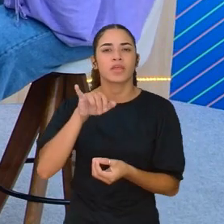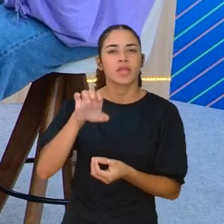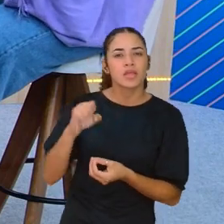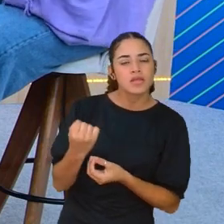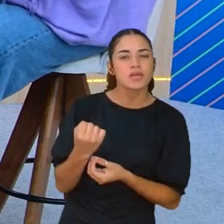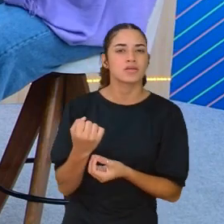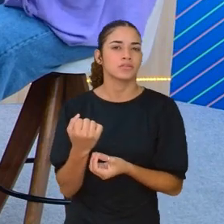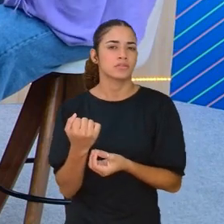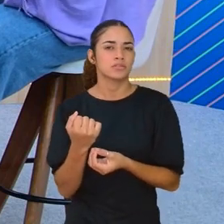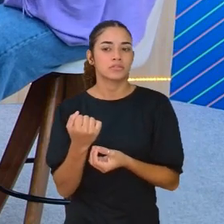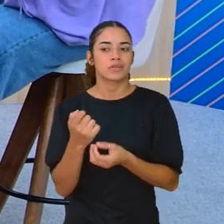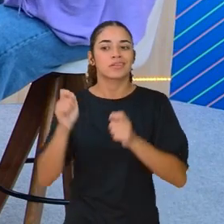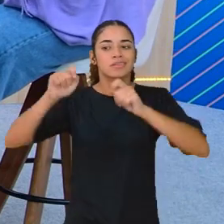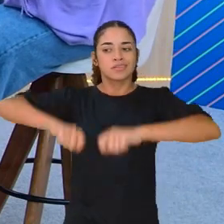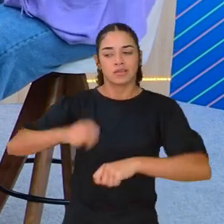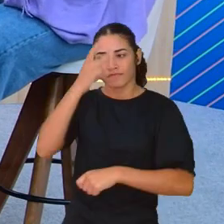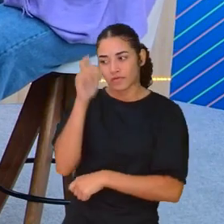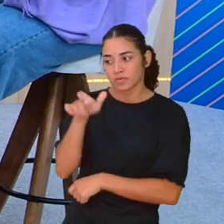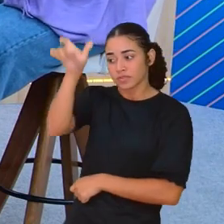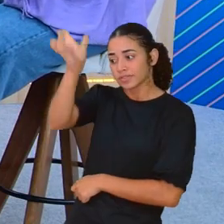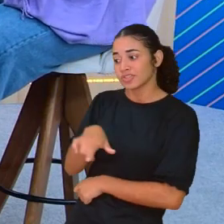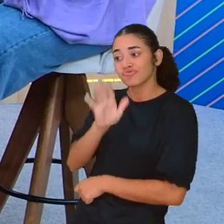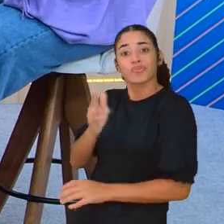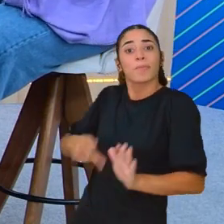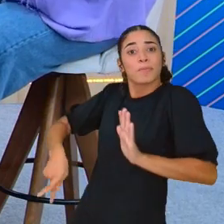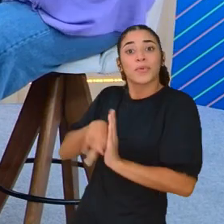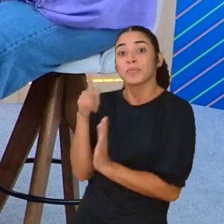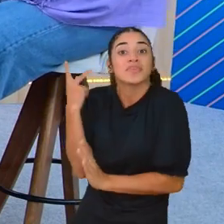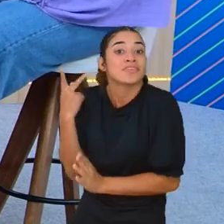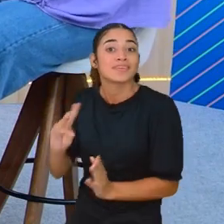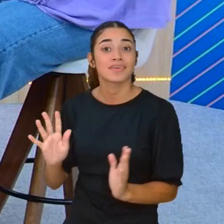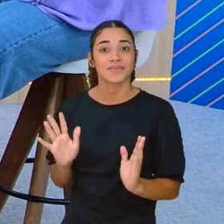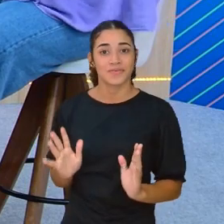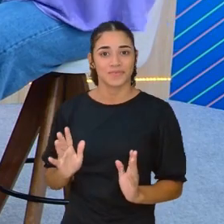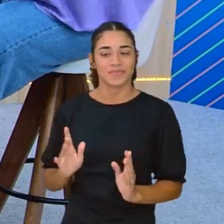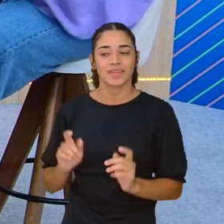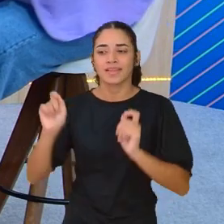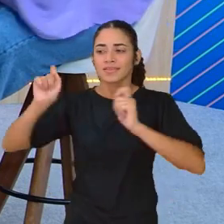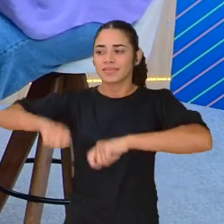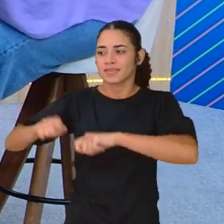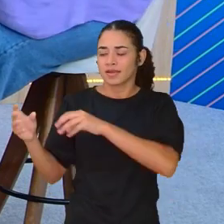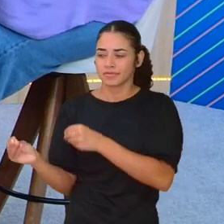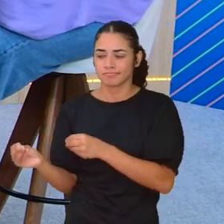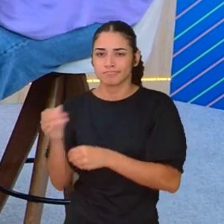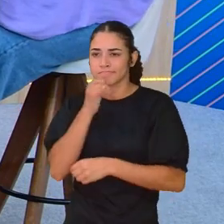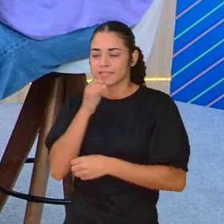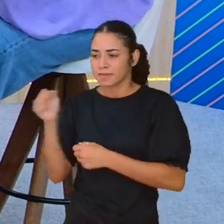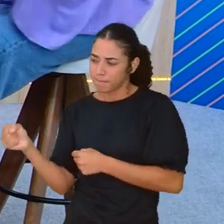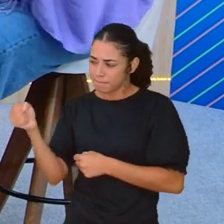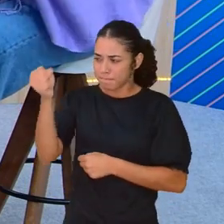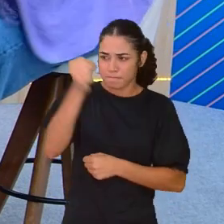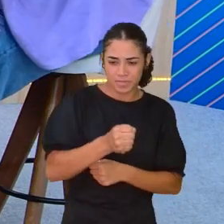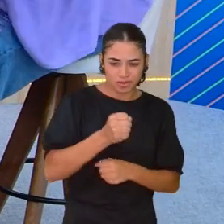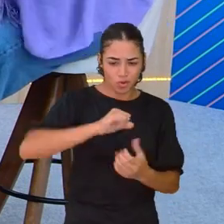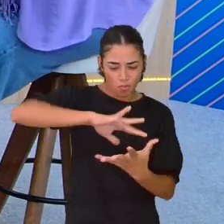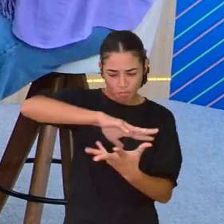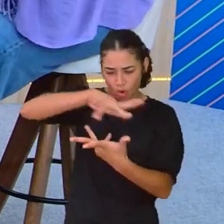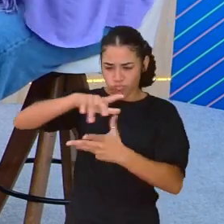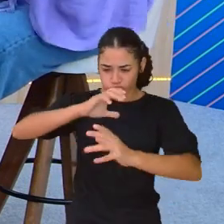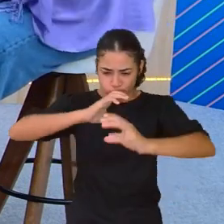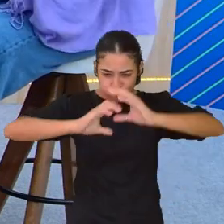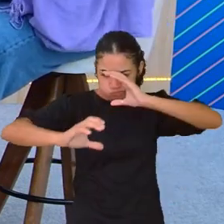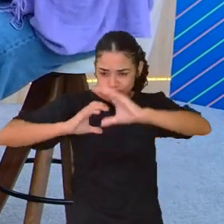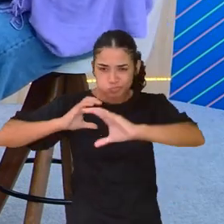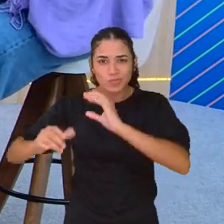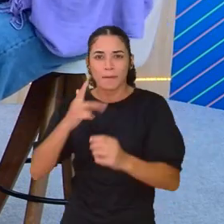tirar de você algo que já é seu e inerente e fazer você se comunicar para o mundo. Se comunicar, né?